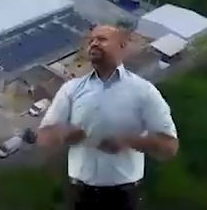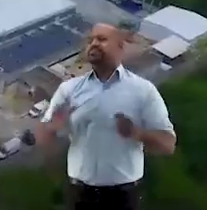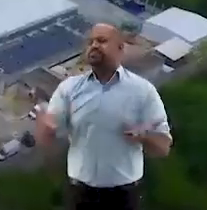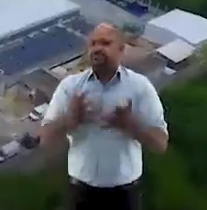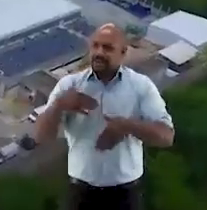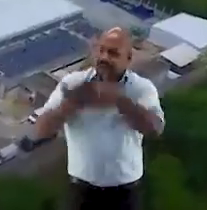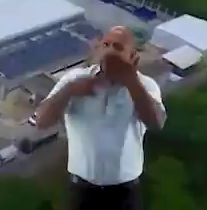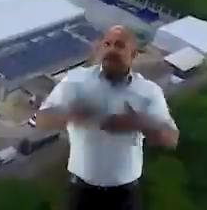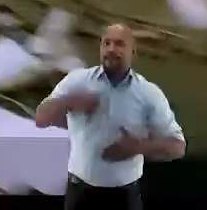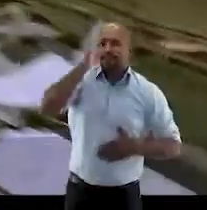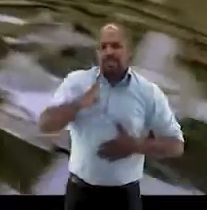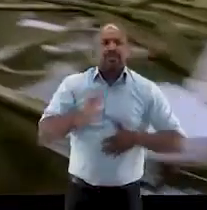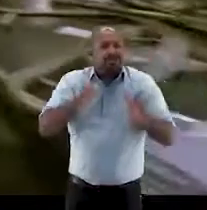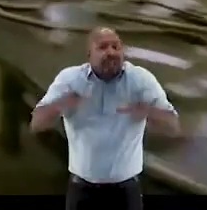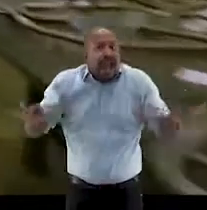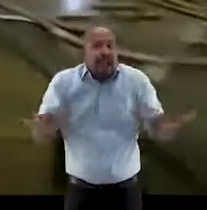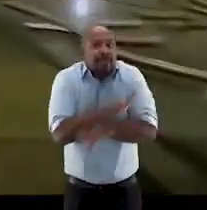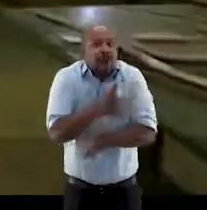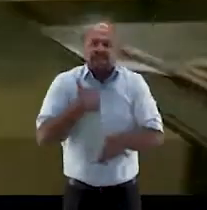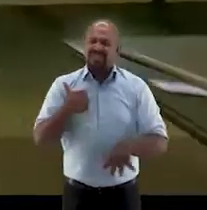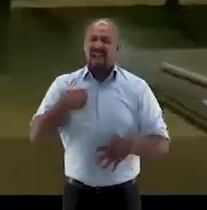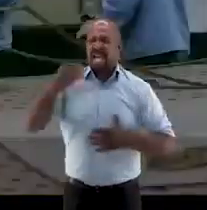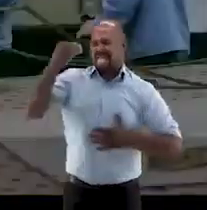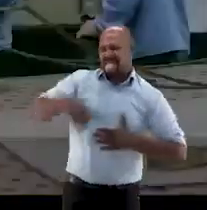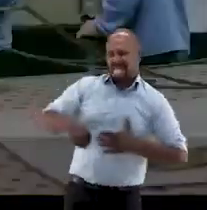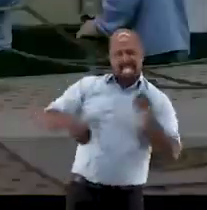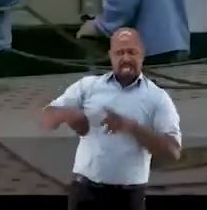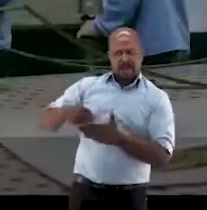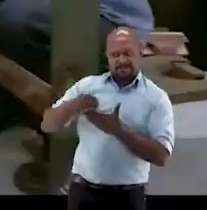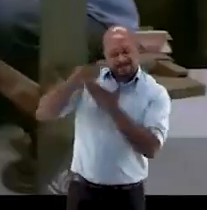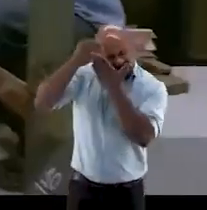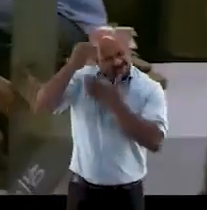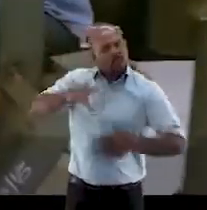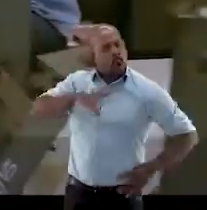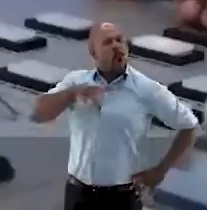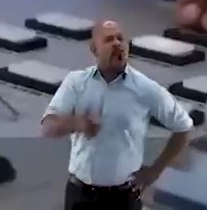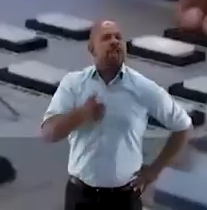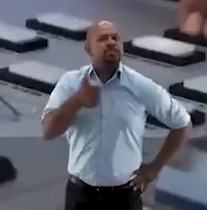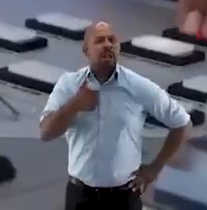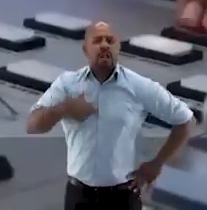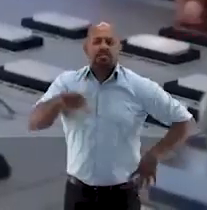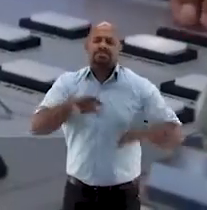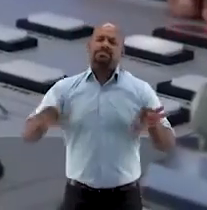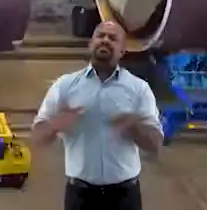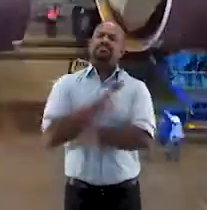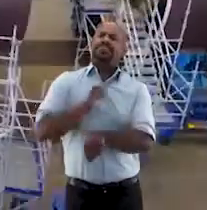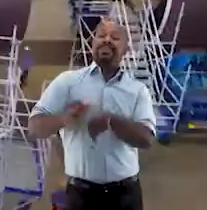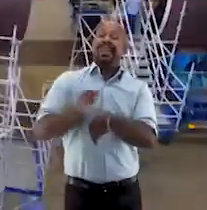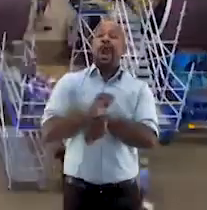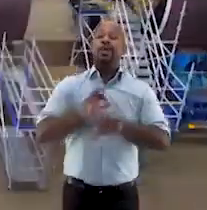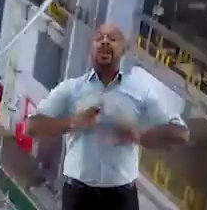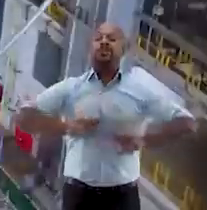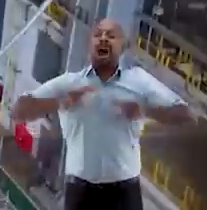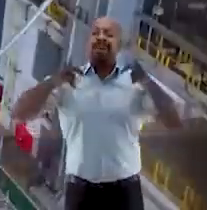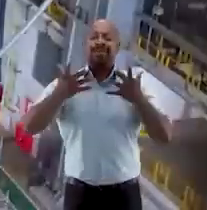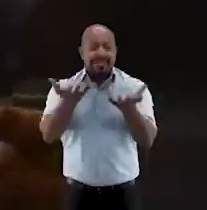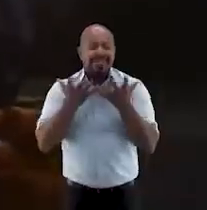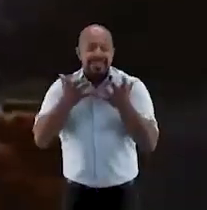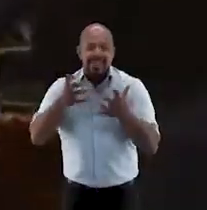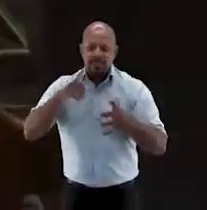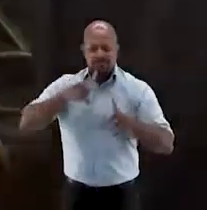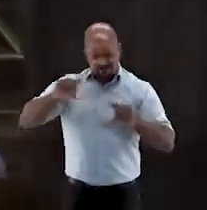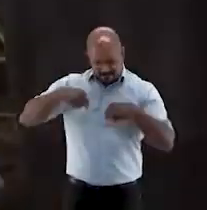desenvolvimento da nação. E estamos prontos. Não fugimos à luta. Somos corajosos, arrojados, inovadores.